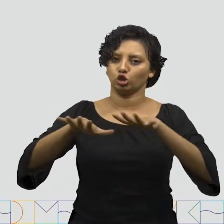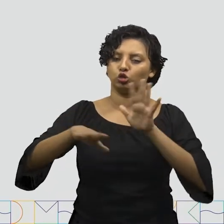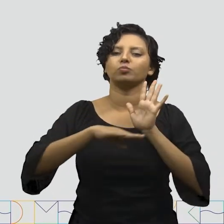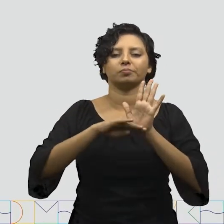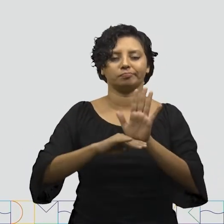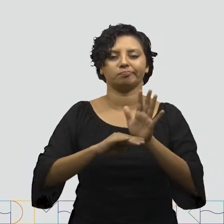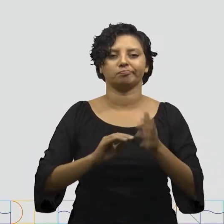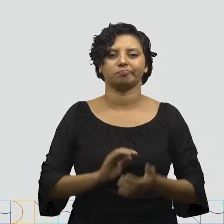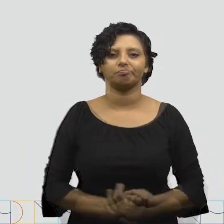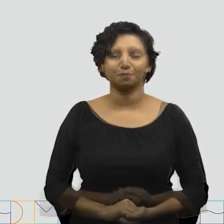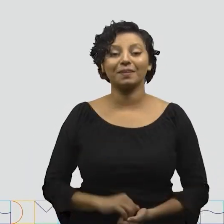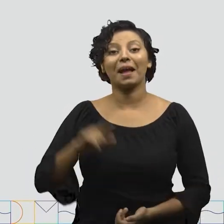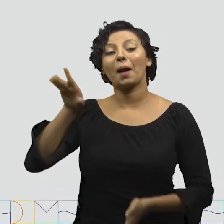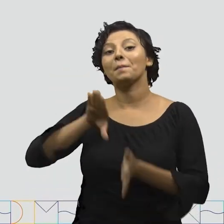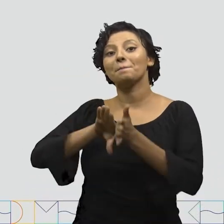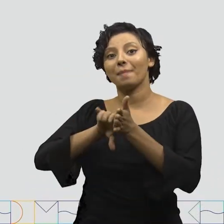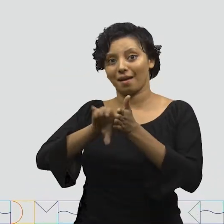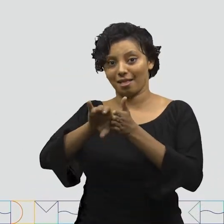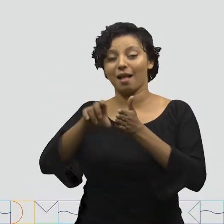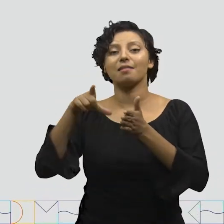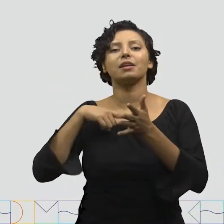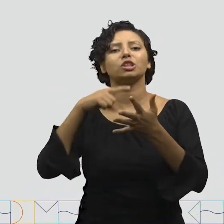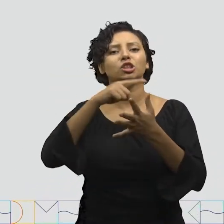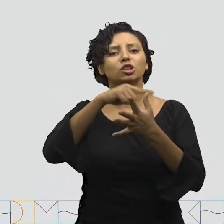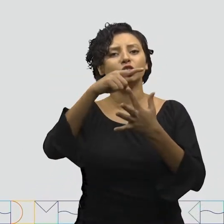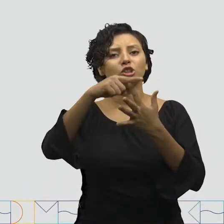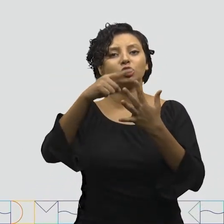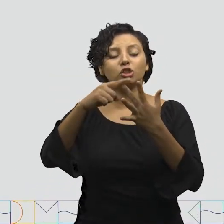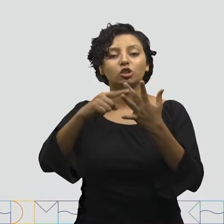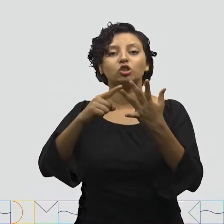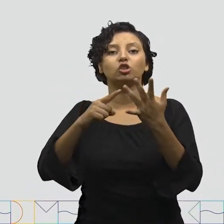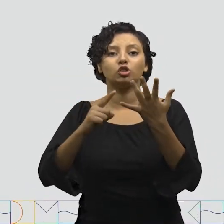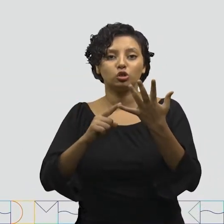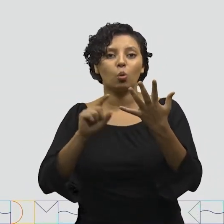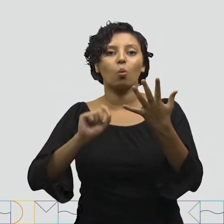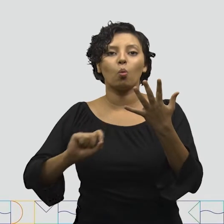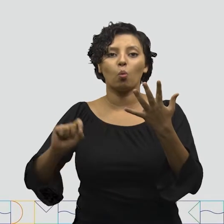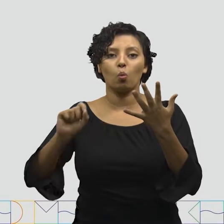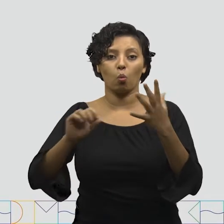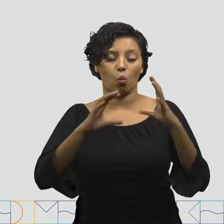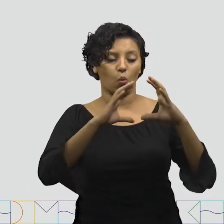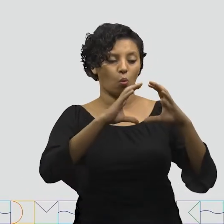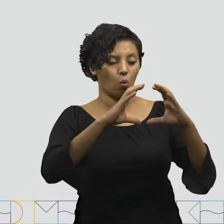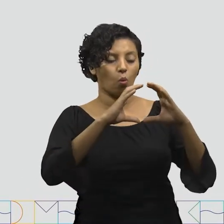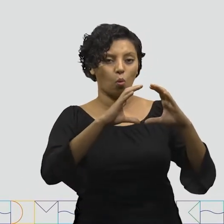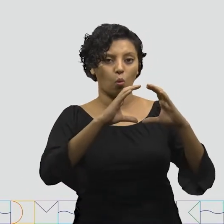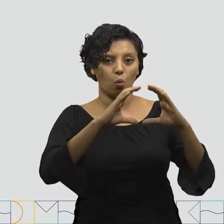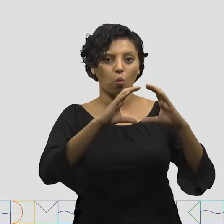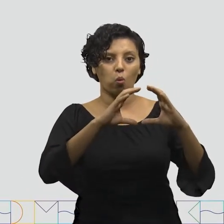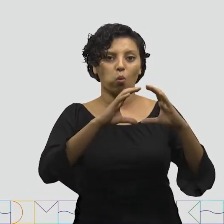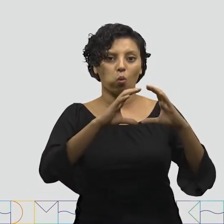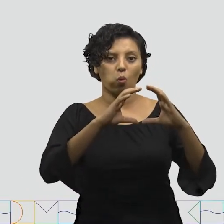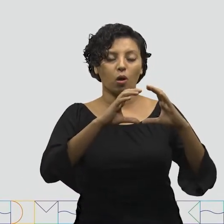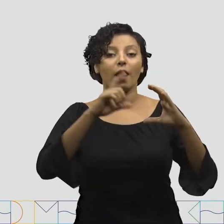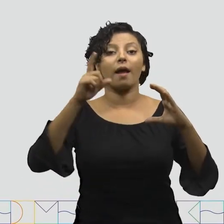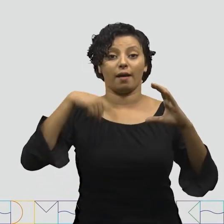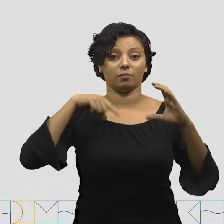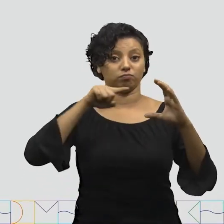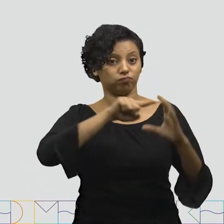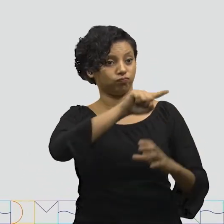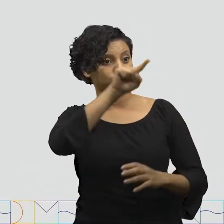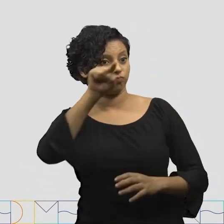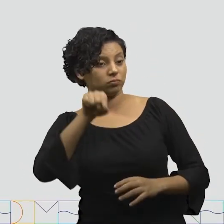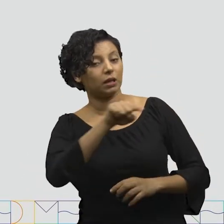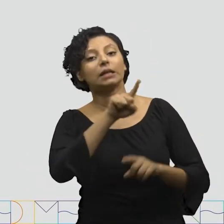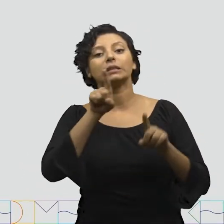As bactérias podem ter cinco formatos. Cocos, que são bactérias esféricas.